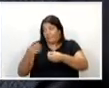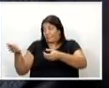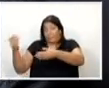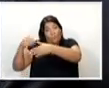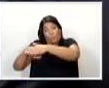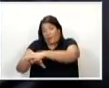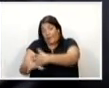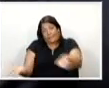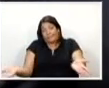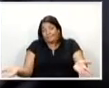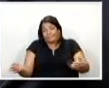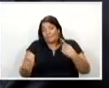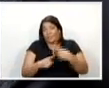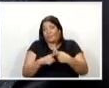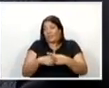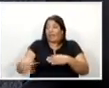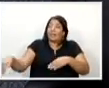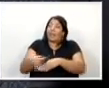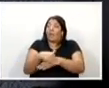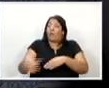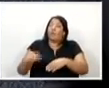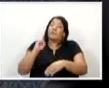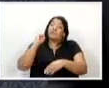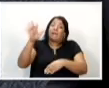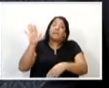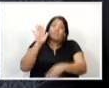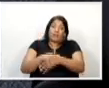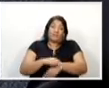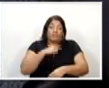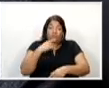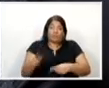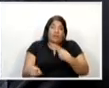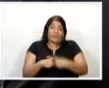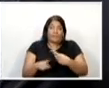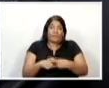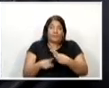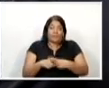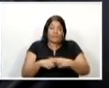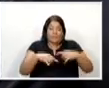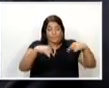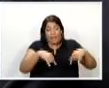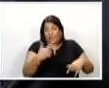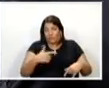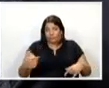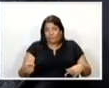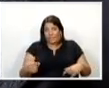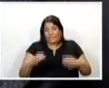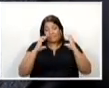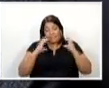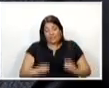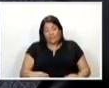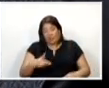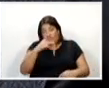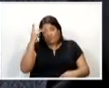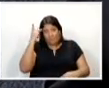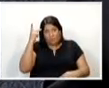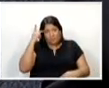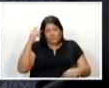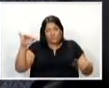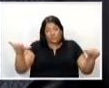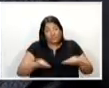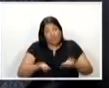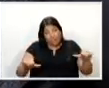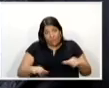viatura é retirada do serviço de atendimento. É uma viatura a menos atendendo o cidadão paulistano, é uma equipe médica a menos